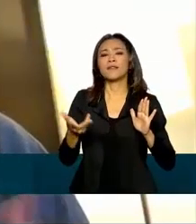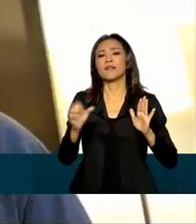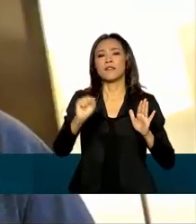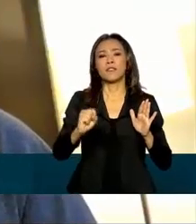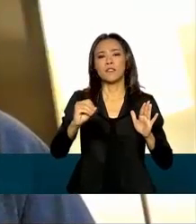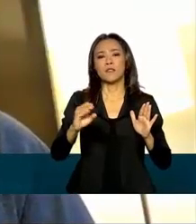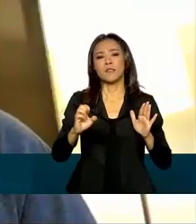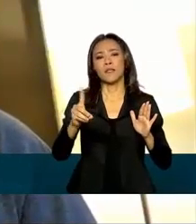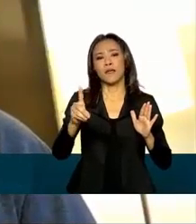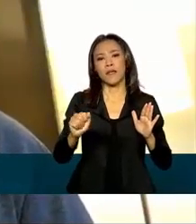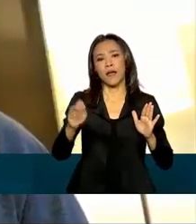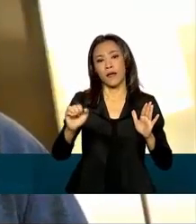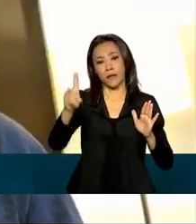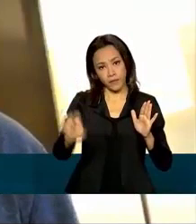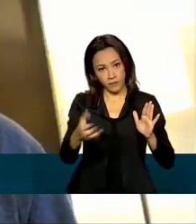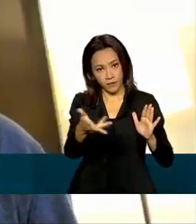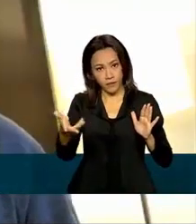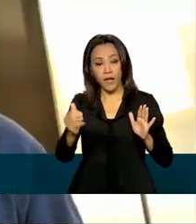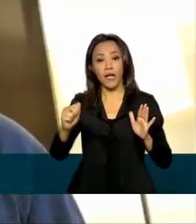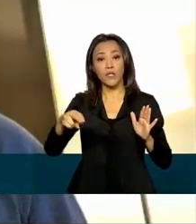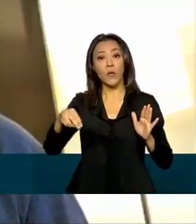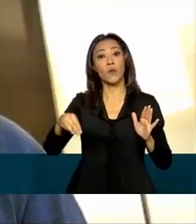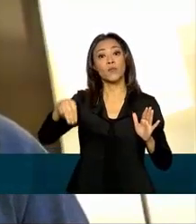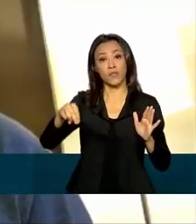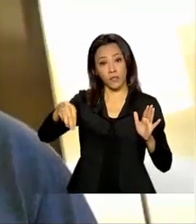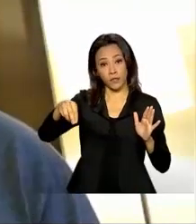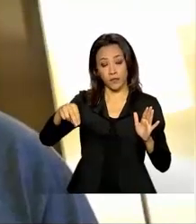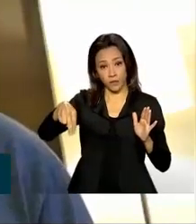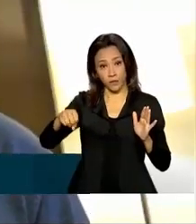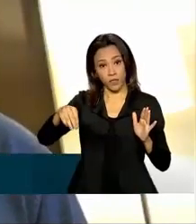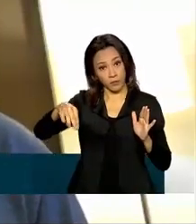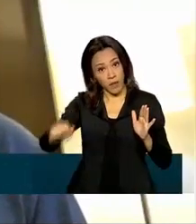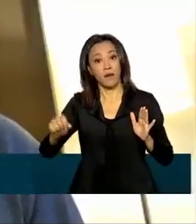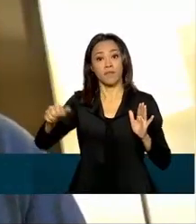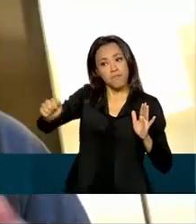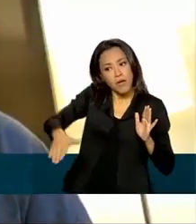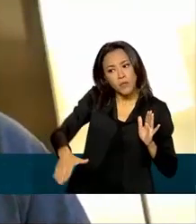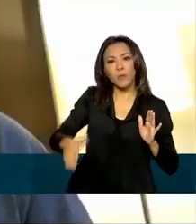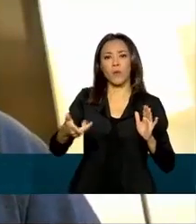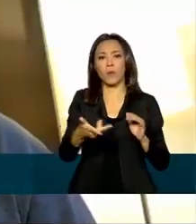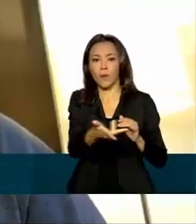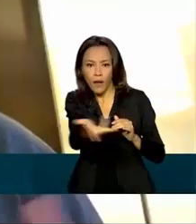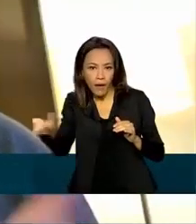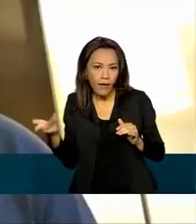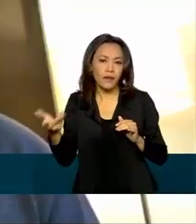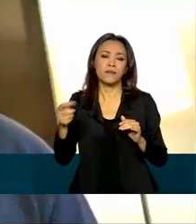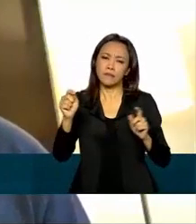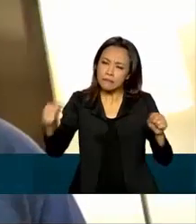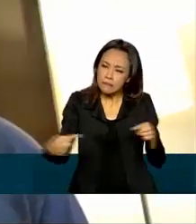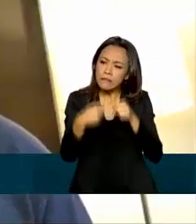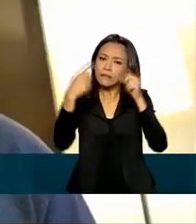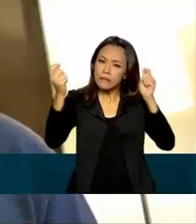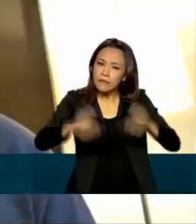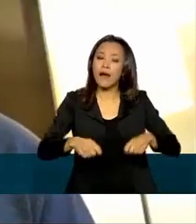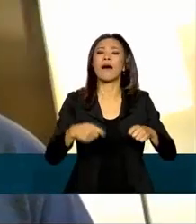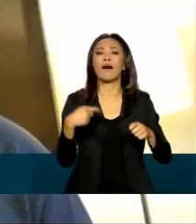exigir uma série de pontos que tornavam essas sociedades mais caras, e, portanto, apesar de elas serem as mais adequadas para